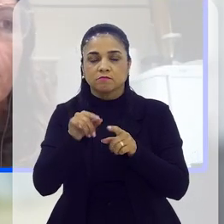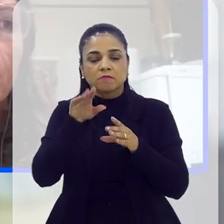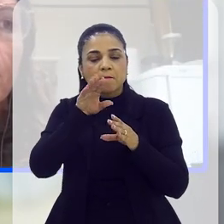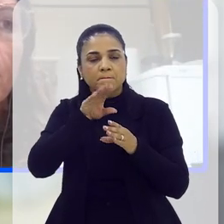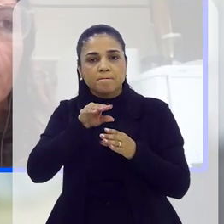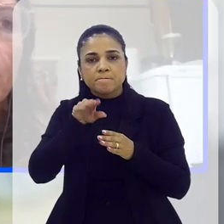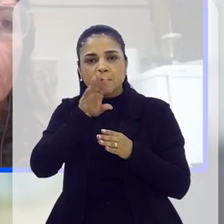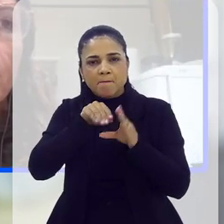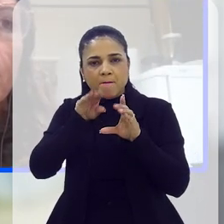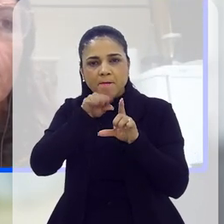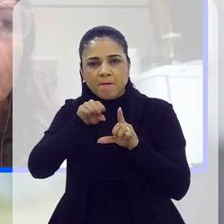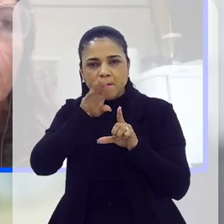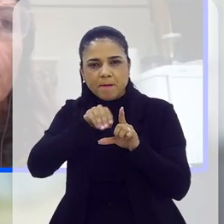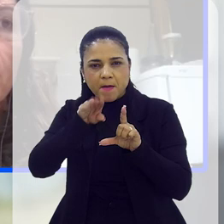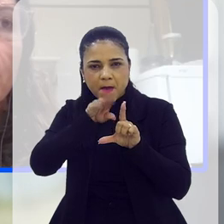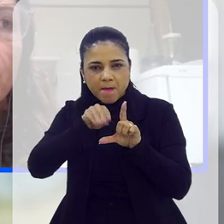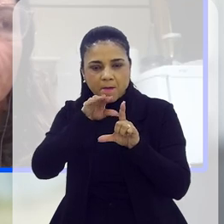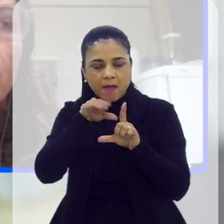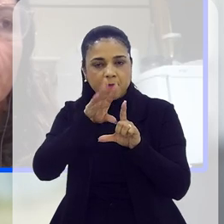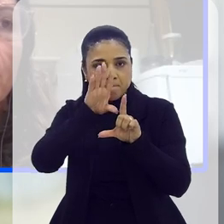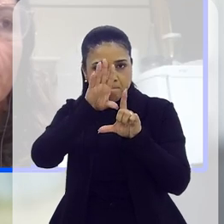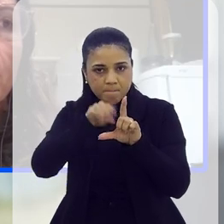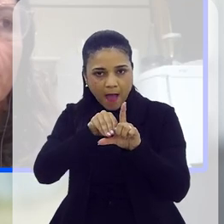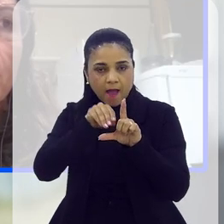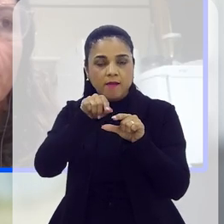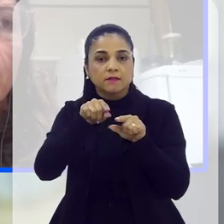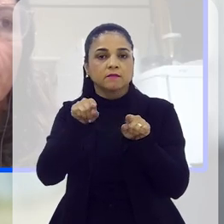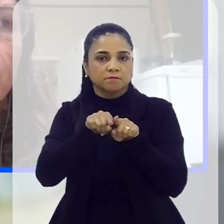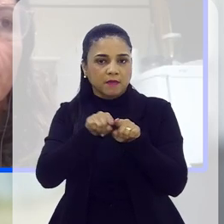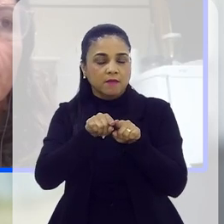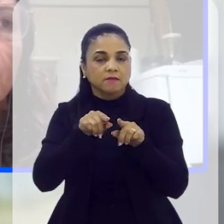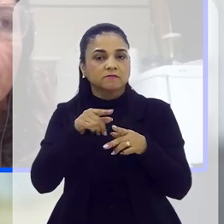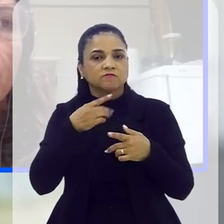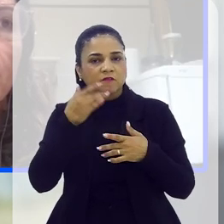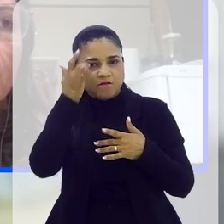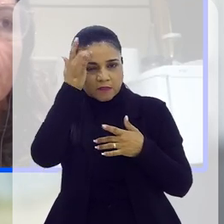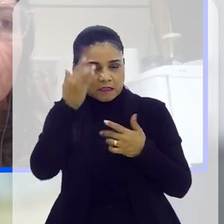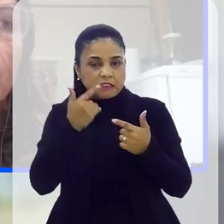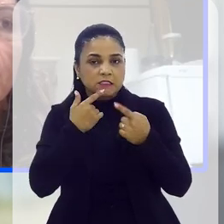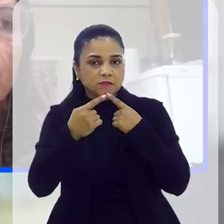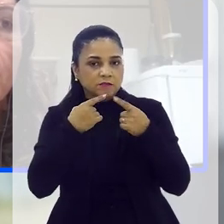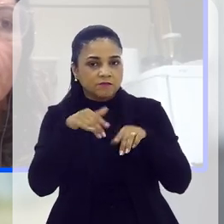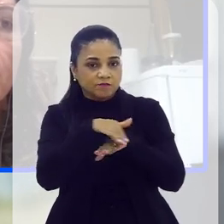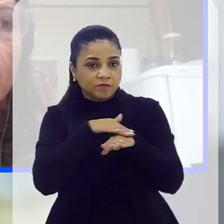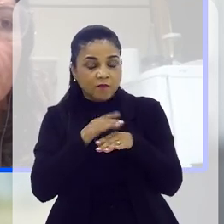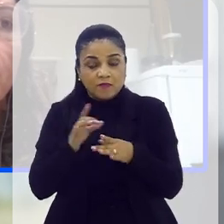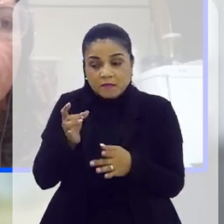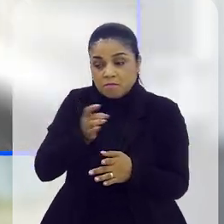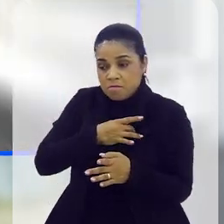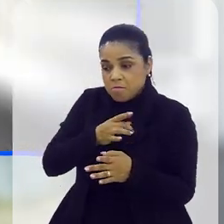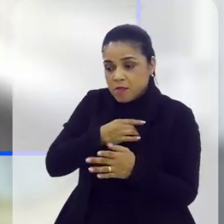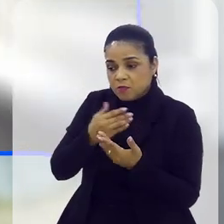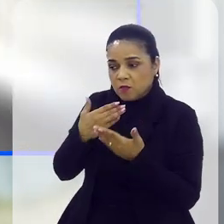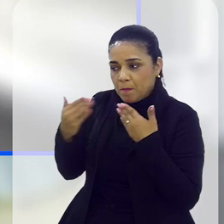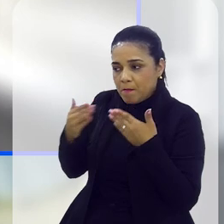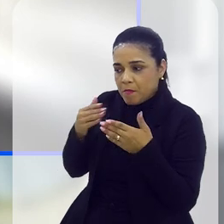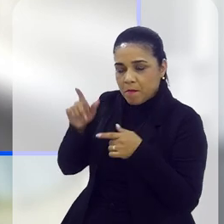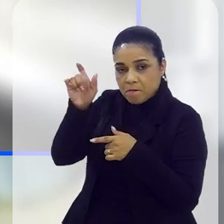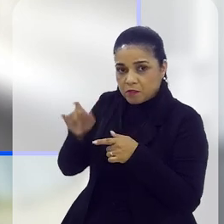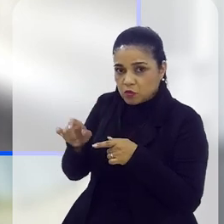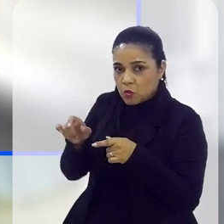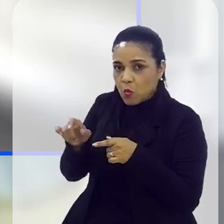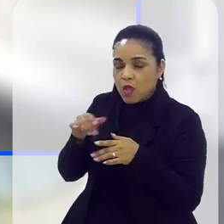mesmo o que aconteceu, muitas vezes facilita, né, essa parte da narrativa, né, muitas vezes ela tem medo de falar com uma pessoa,